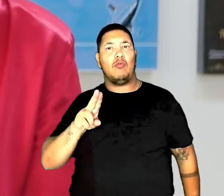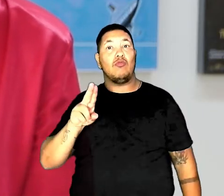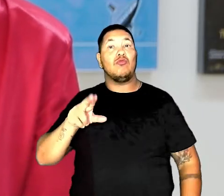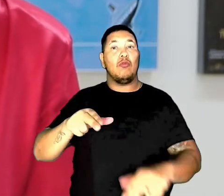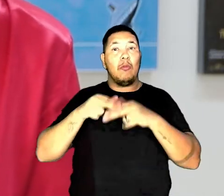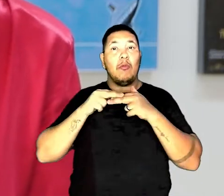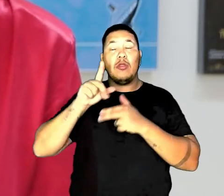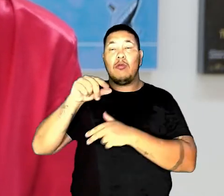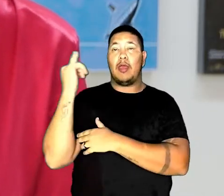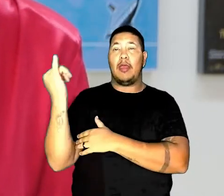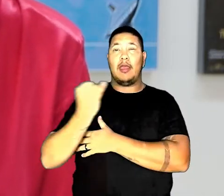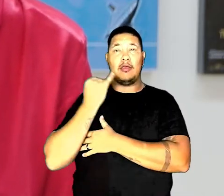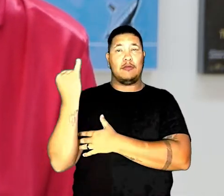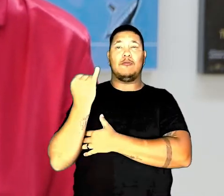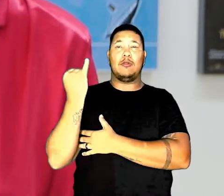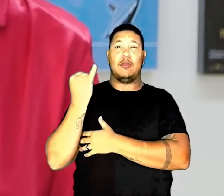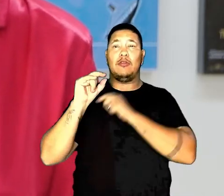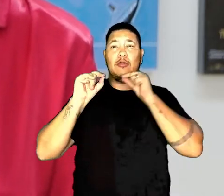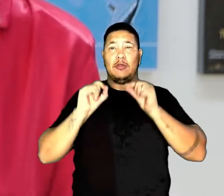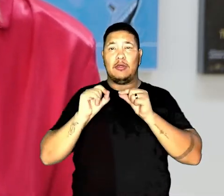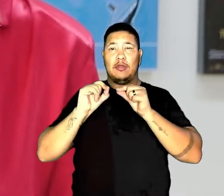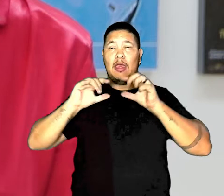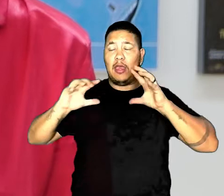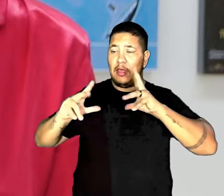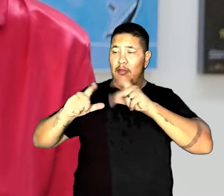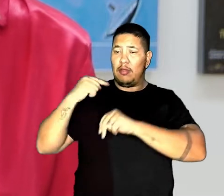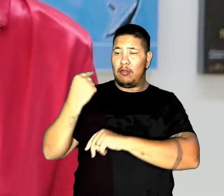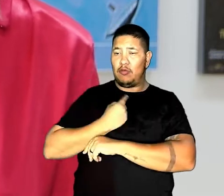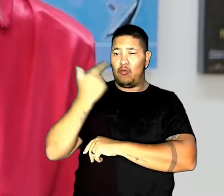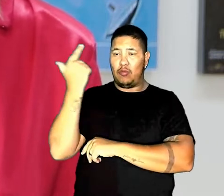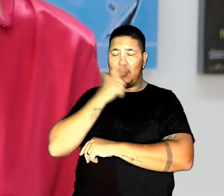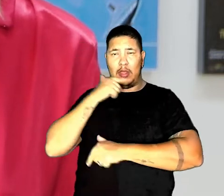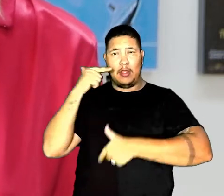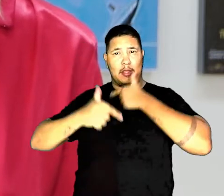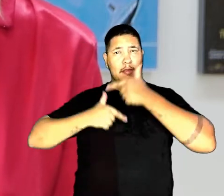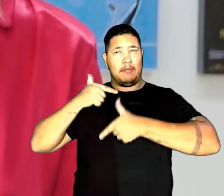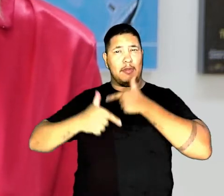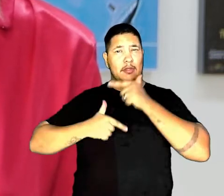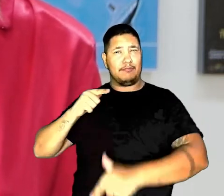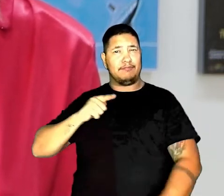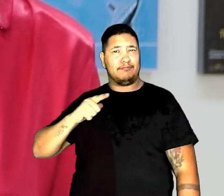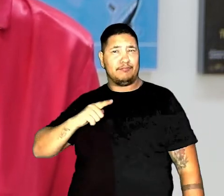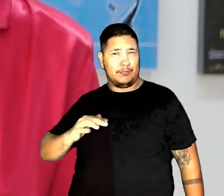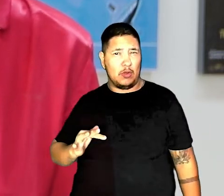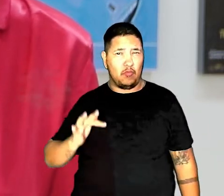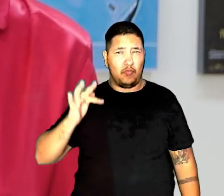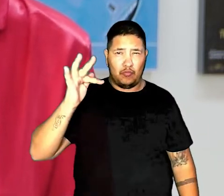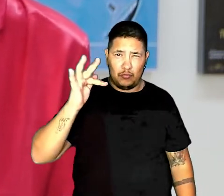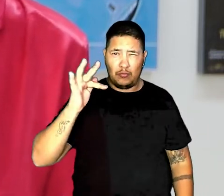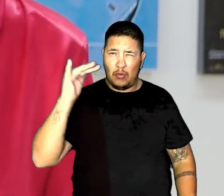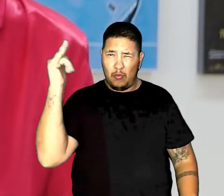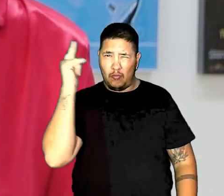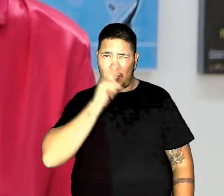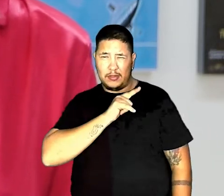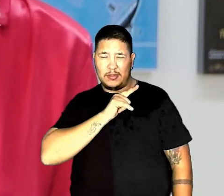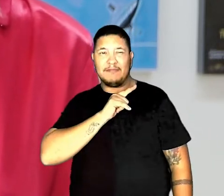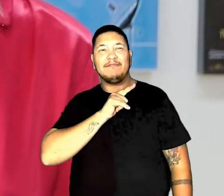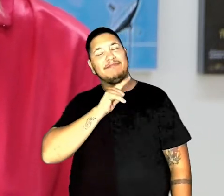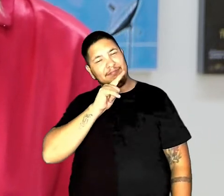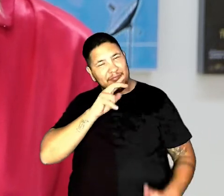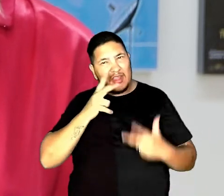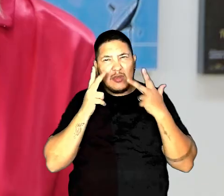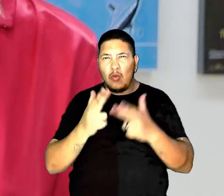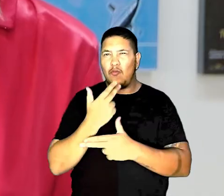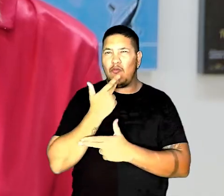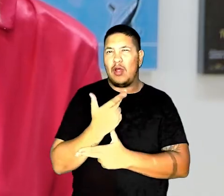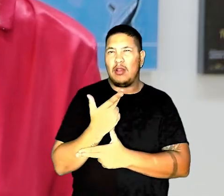Por isso, é absolutamente importante que, entre todos, podamos trabalhar para que, em um futuro próximo, podamos